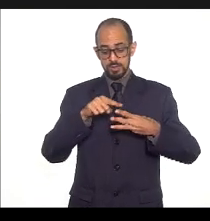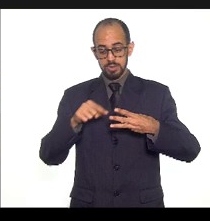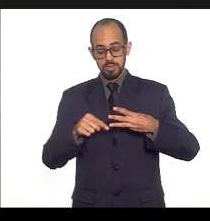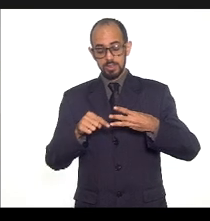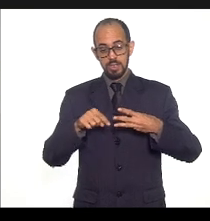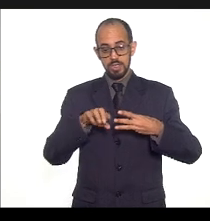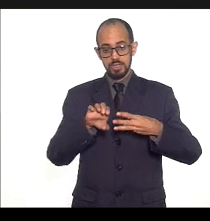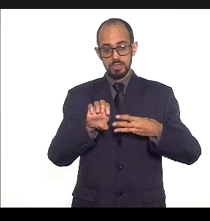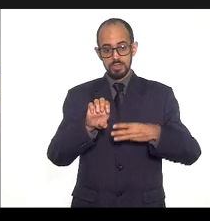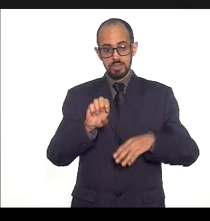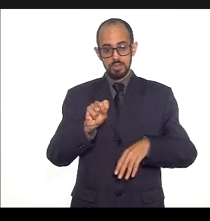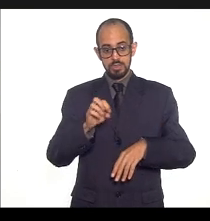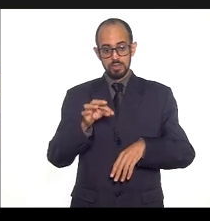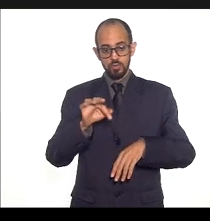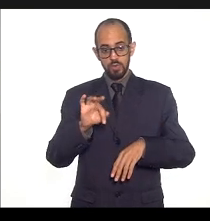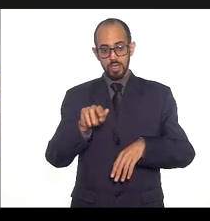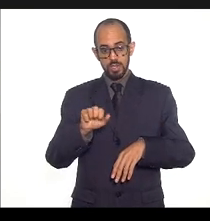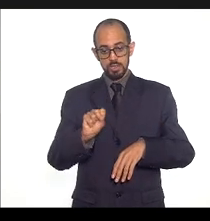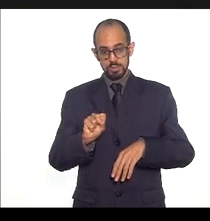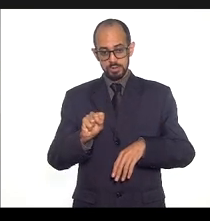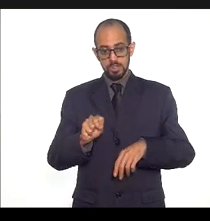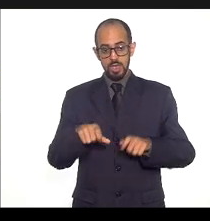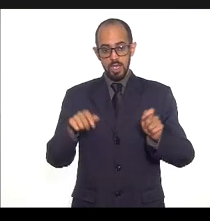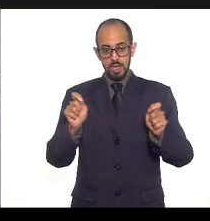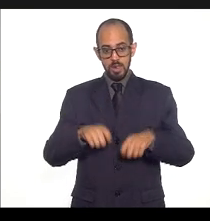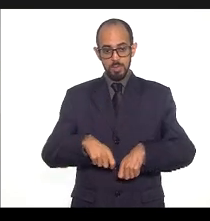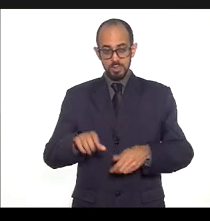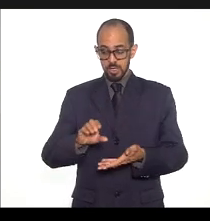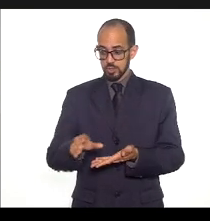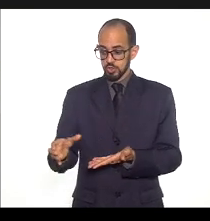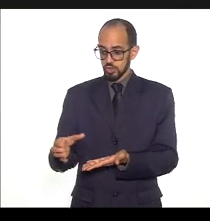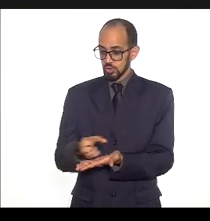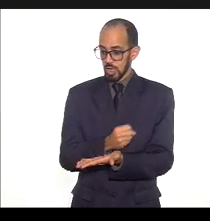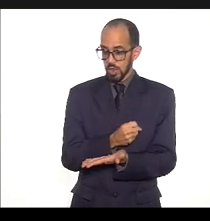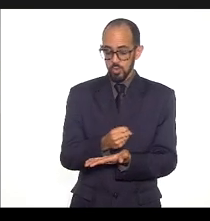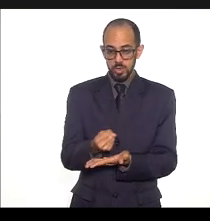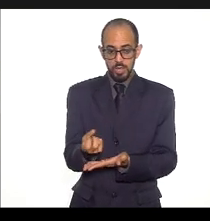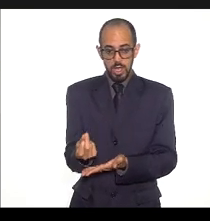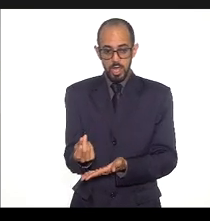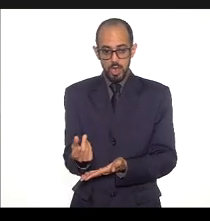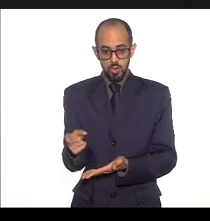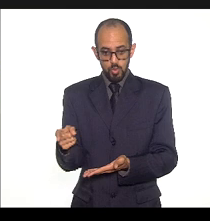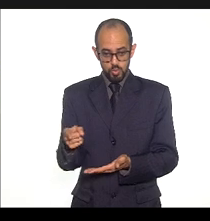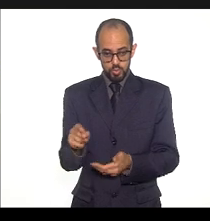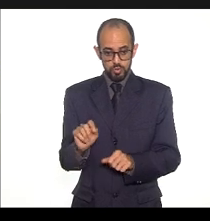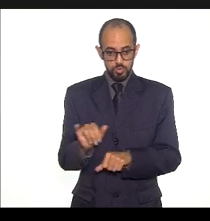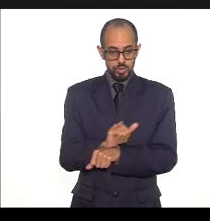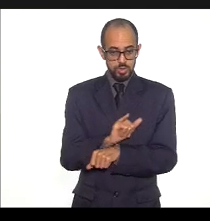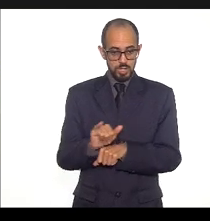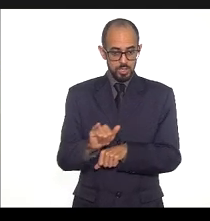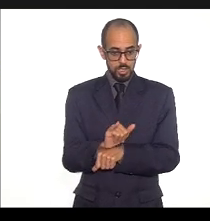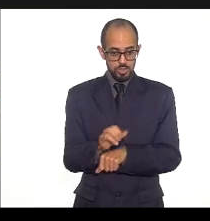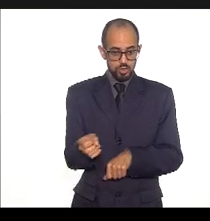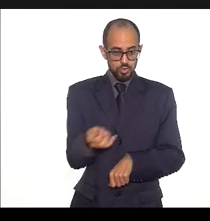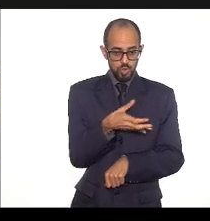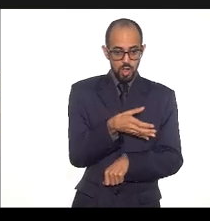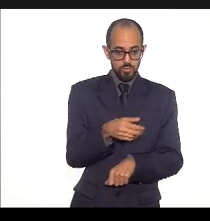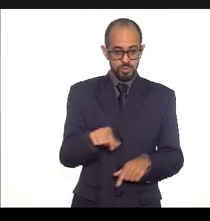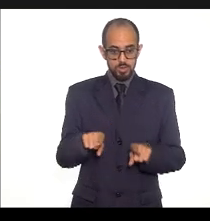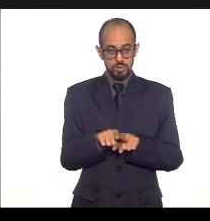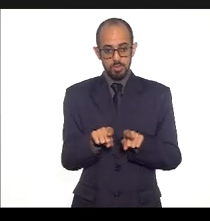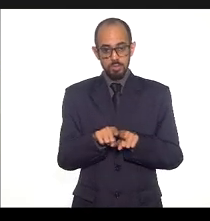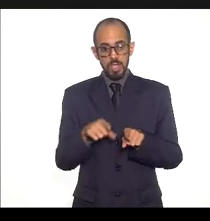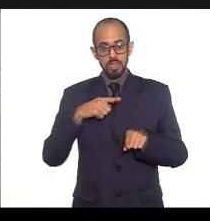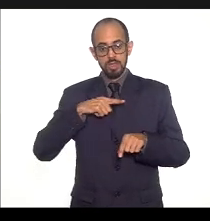processo de captação de recursos por meio de estratégias inovadoras nessa diretriz também estão descritas as